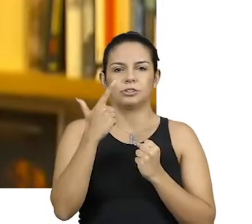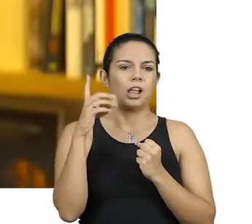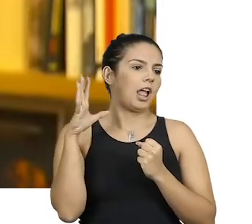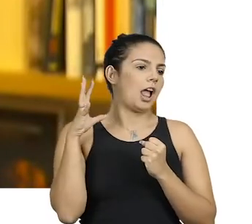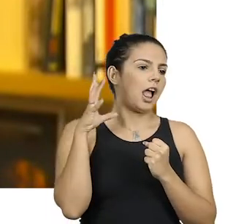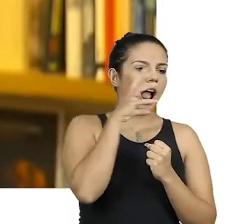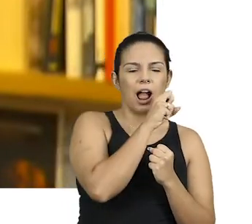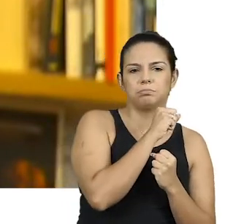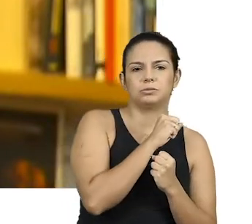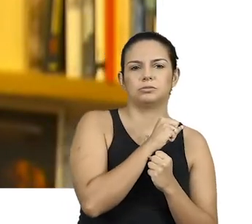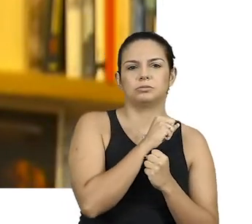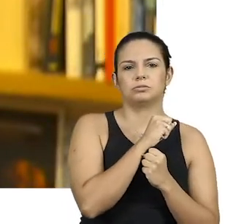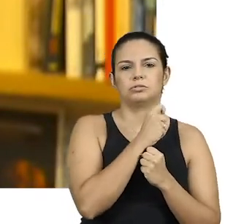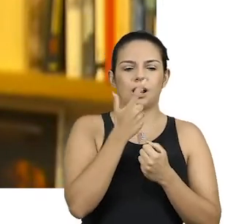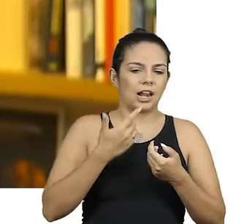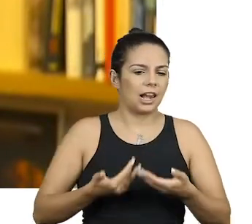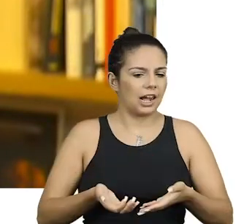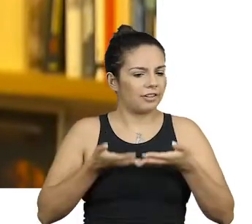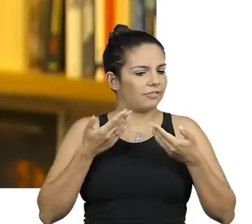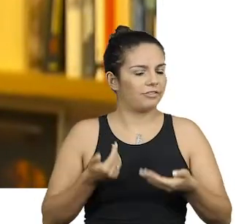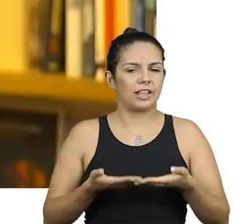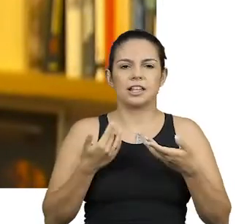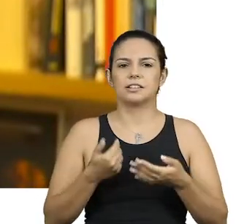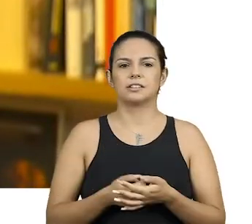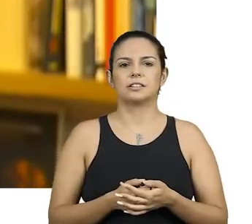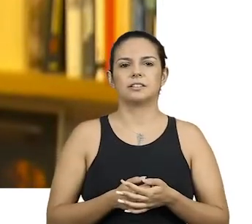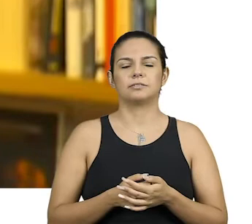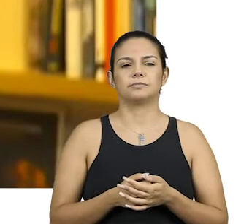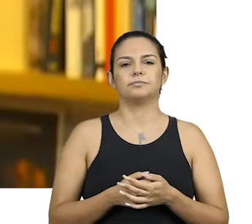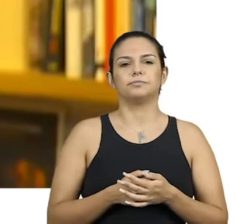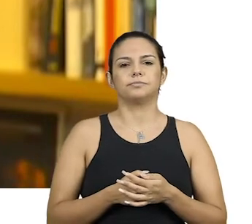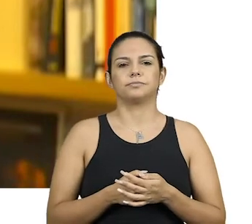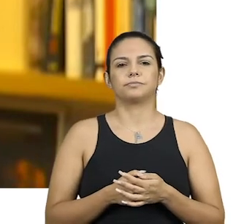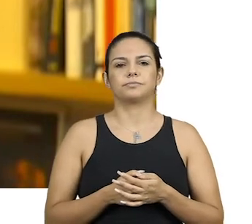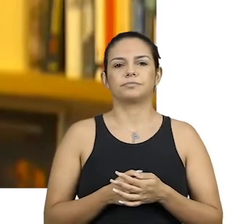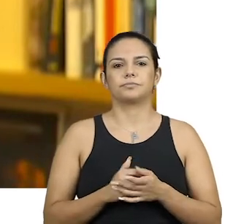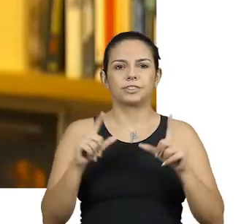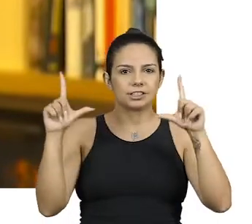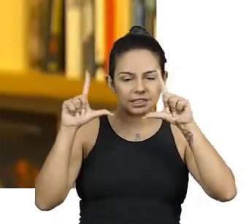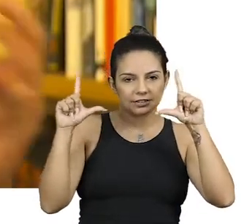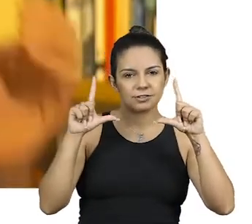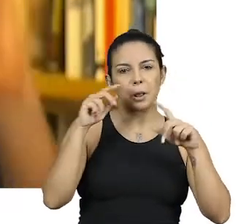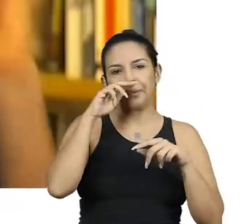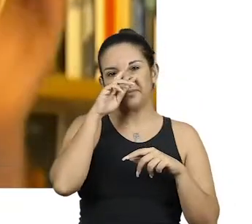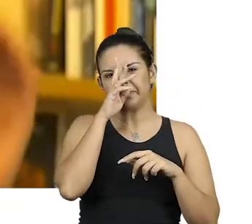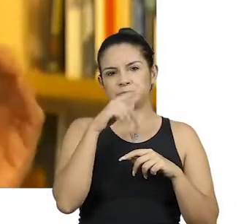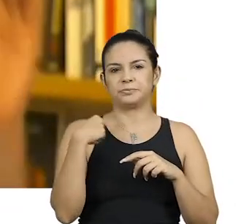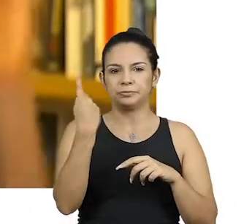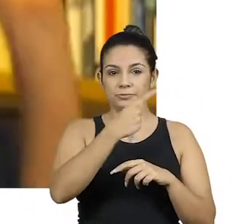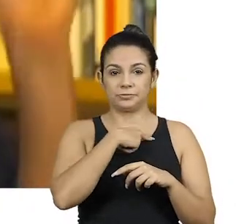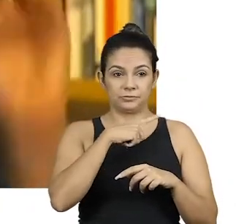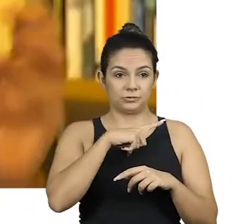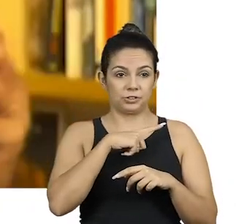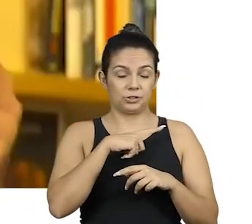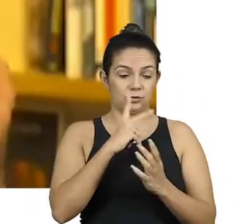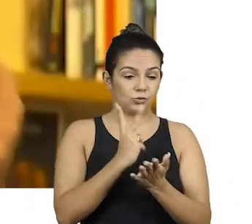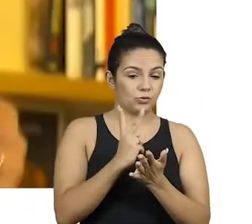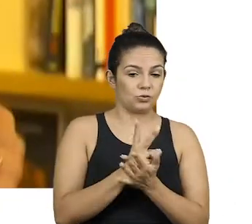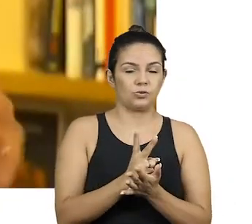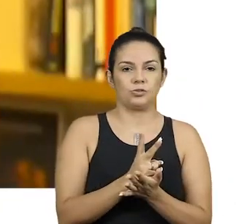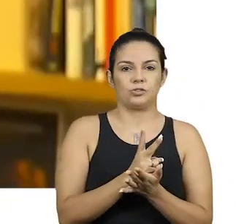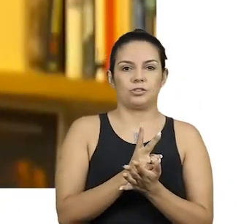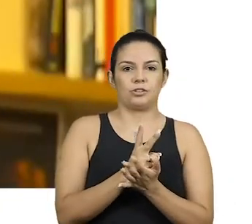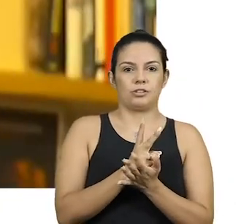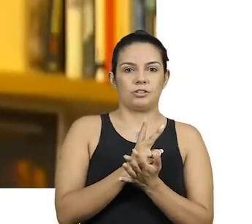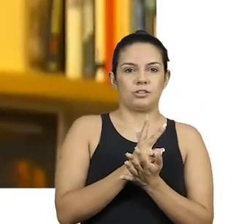uma leveza, como se, por ser televisão, a gente tem que manter um uhul, a informalidade.